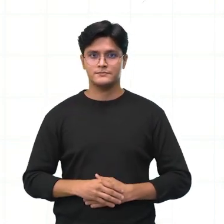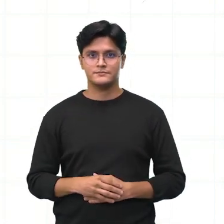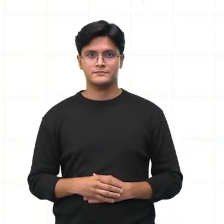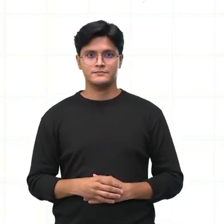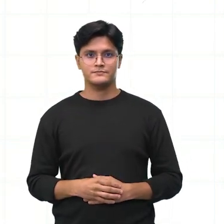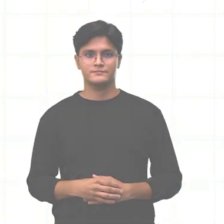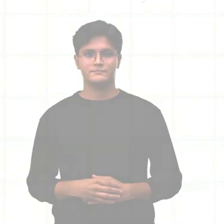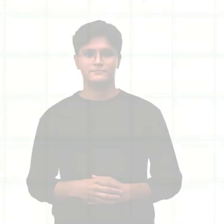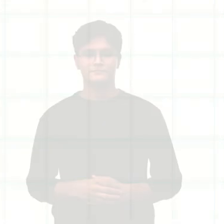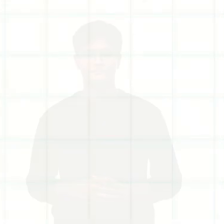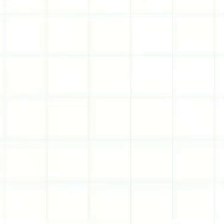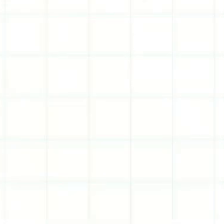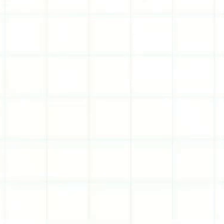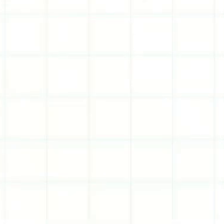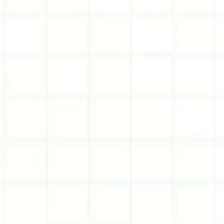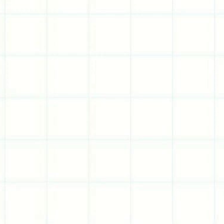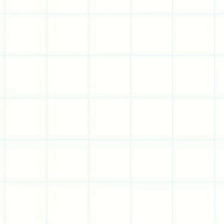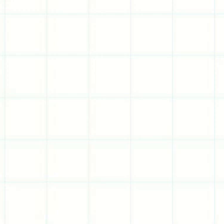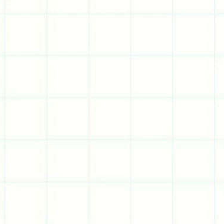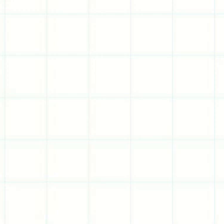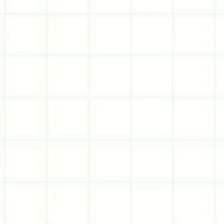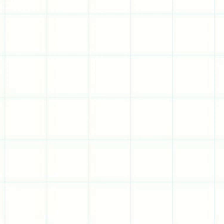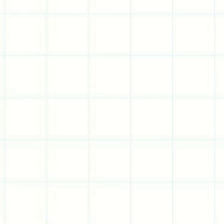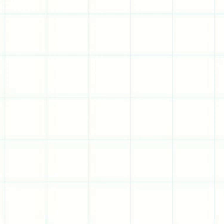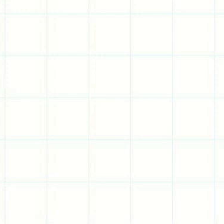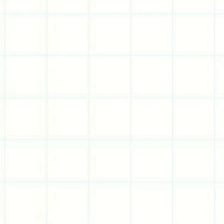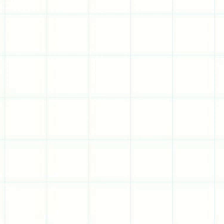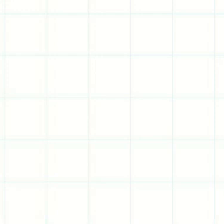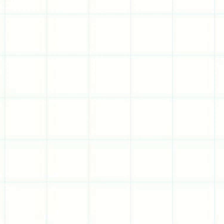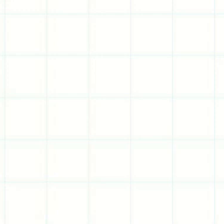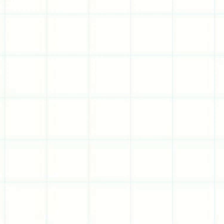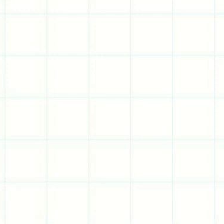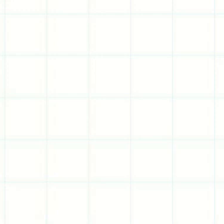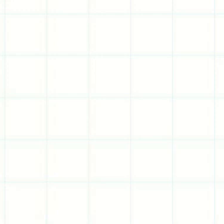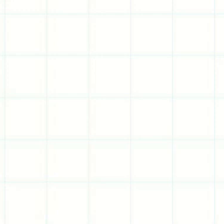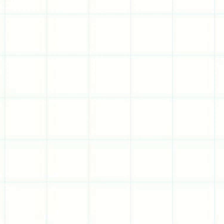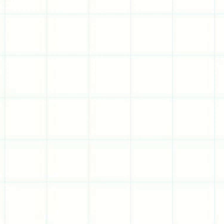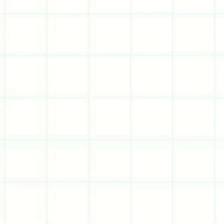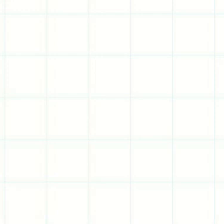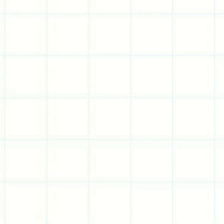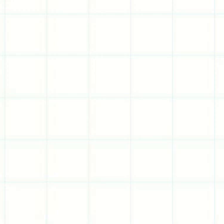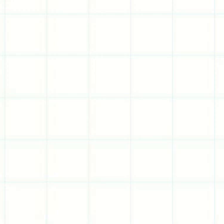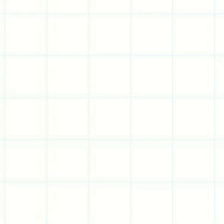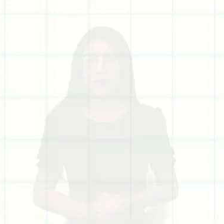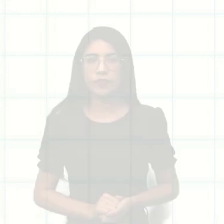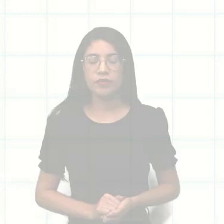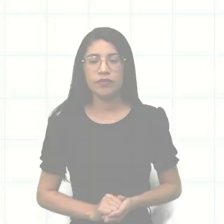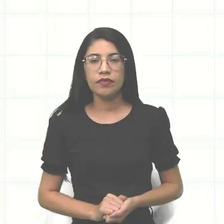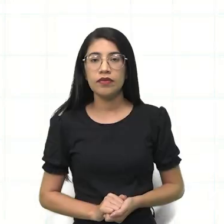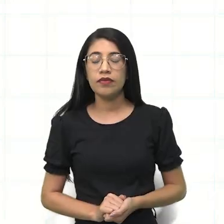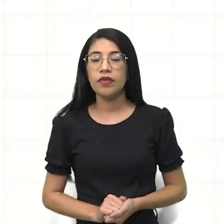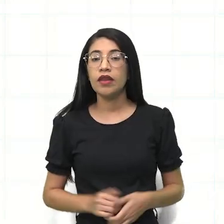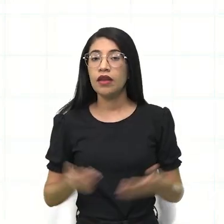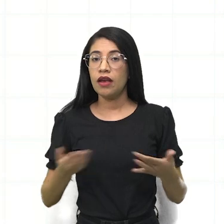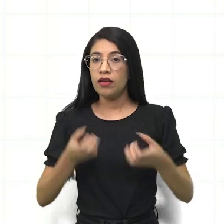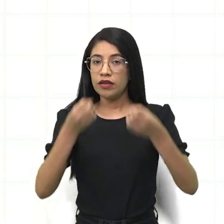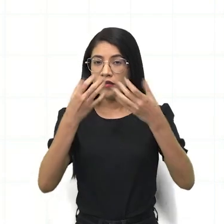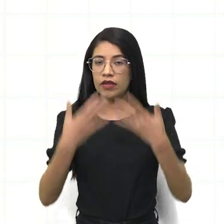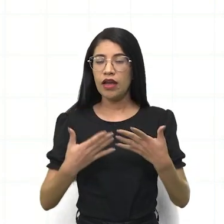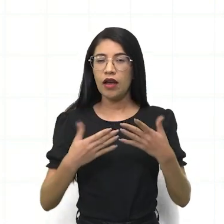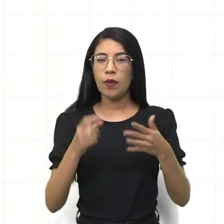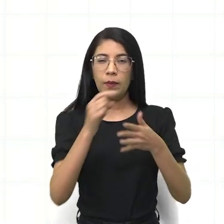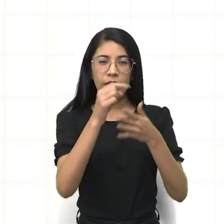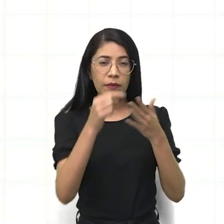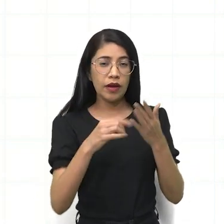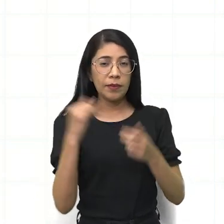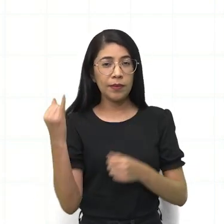Muito bem, nós vimos, então, esses tópicos, e agora, nós vamos falar de algo bem importante na hora da